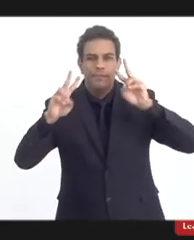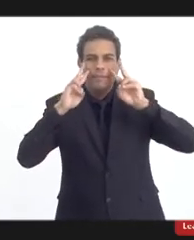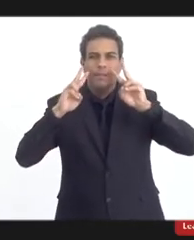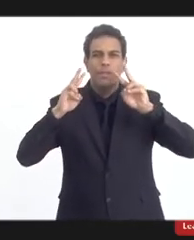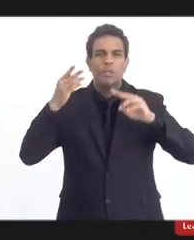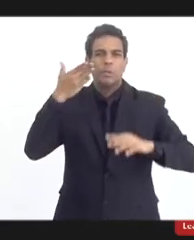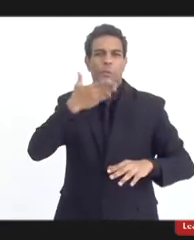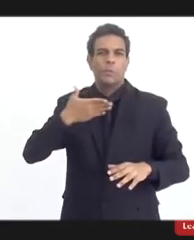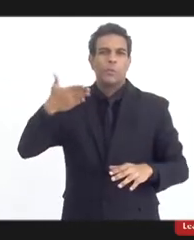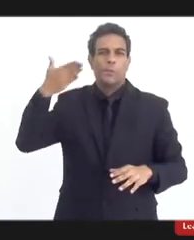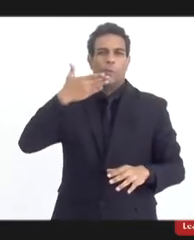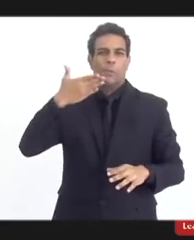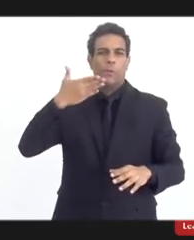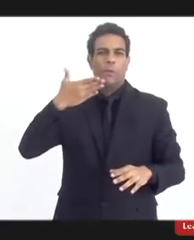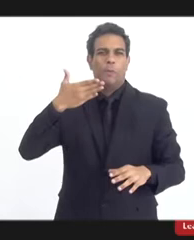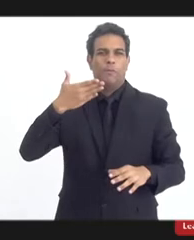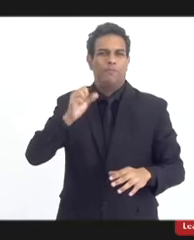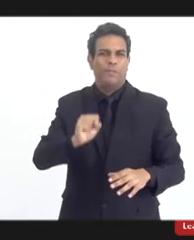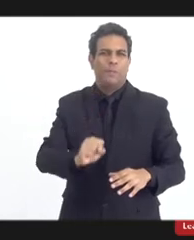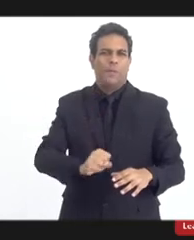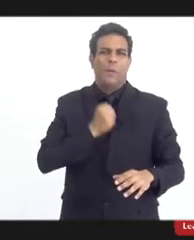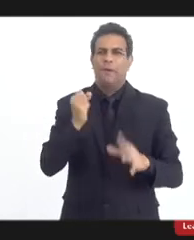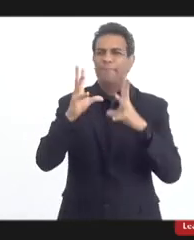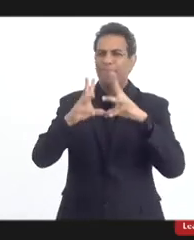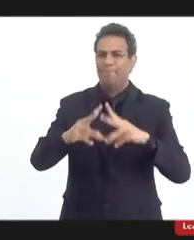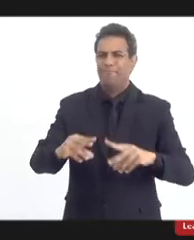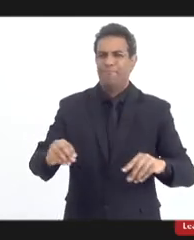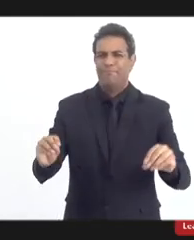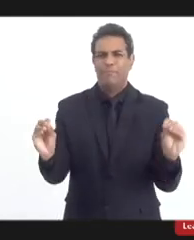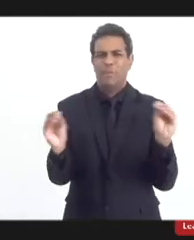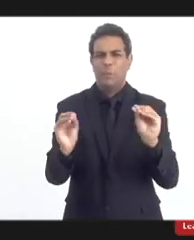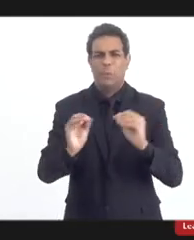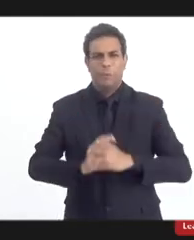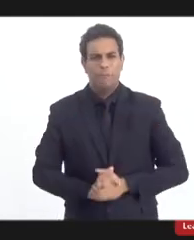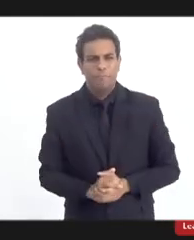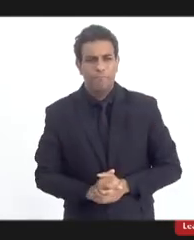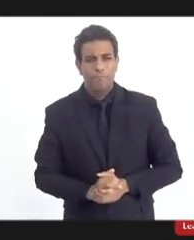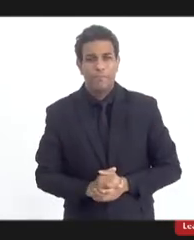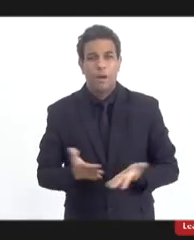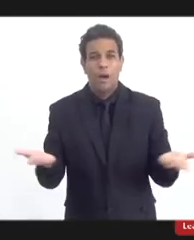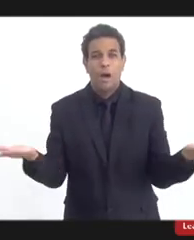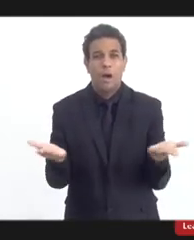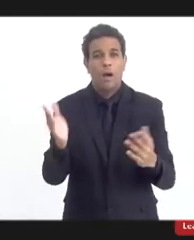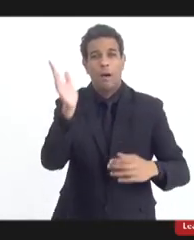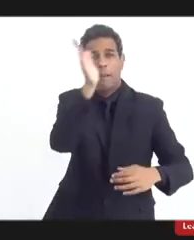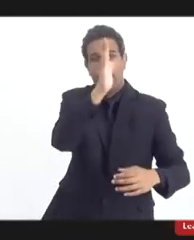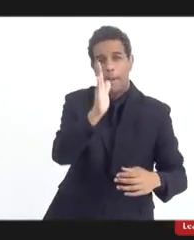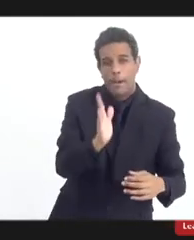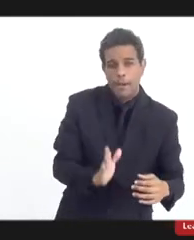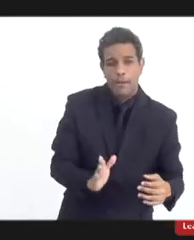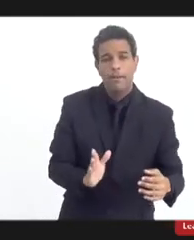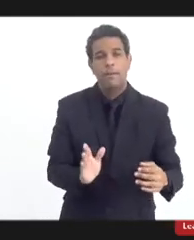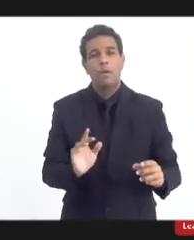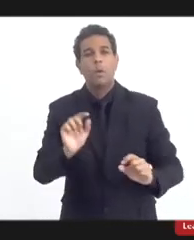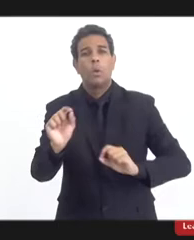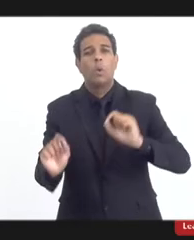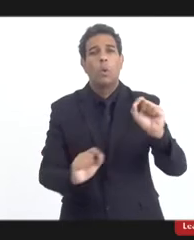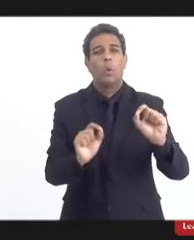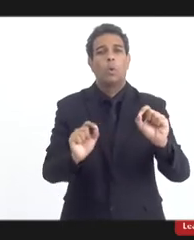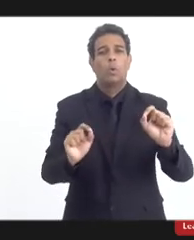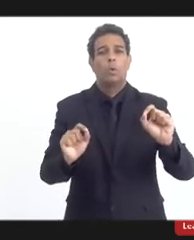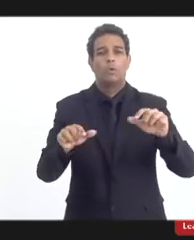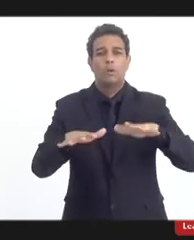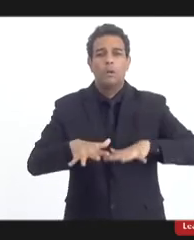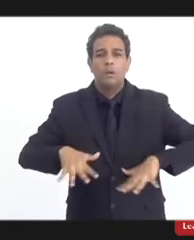discurso do ódio ele coage, brasileiros atacarem outros brasileiros em